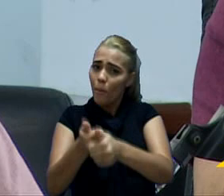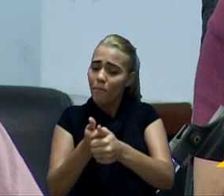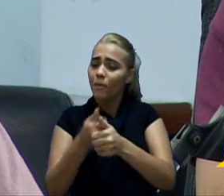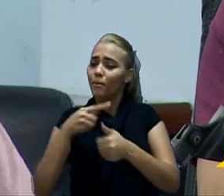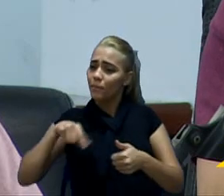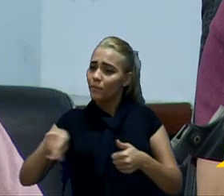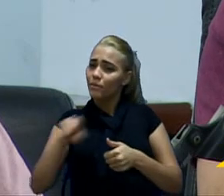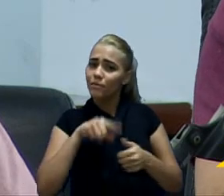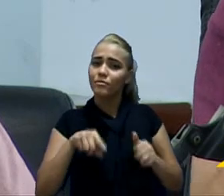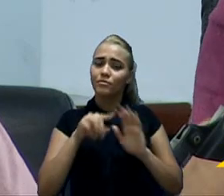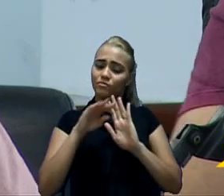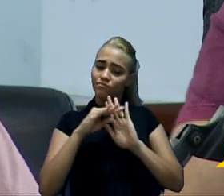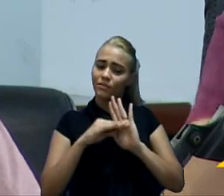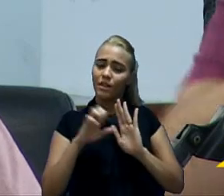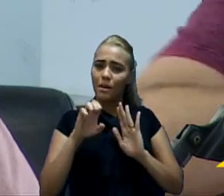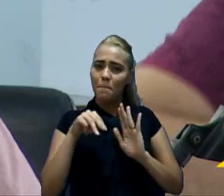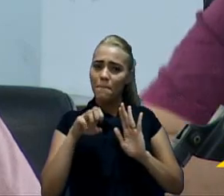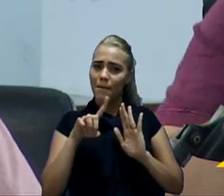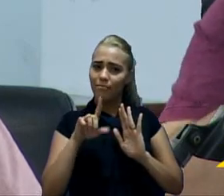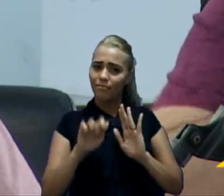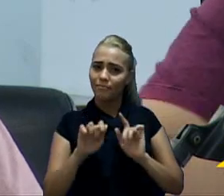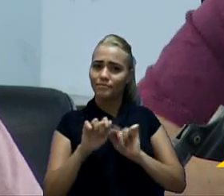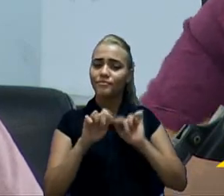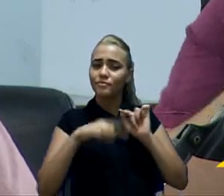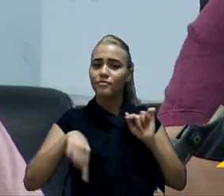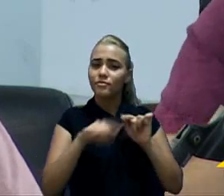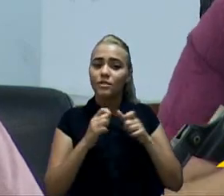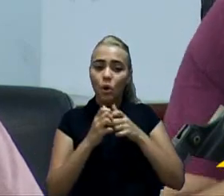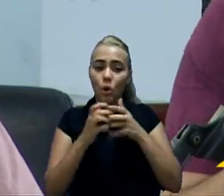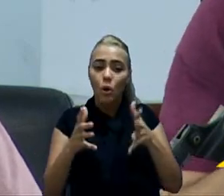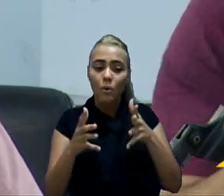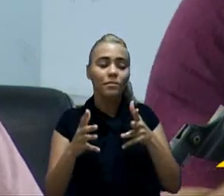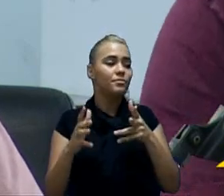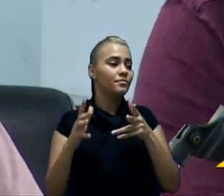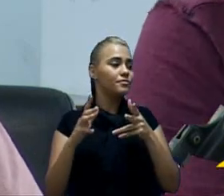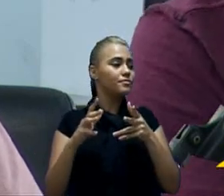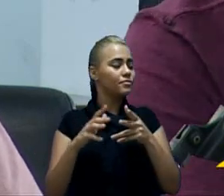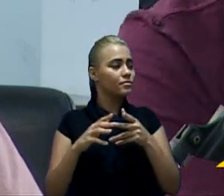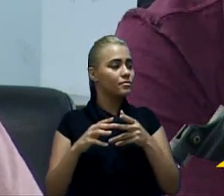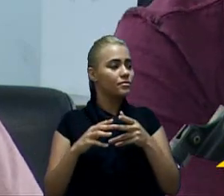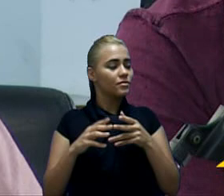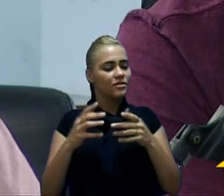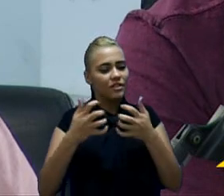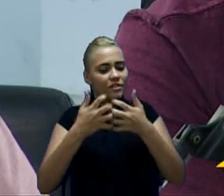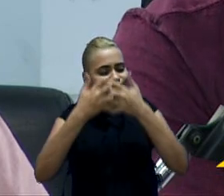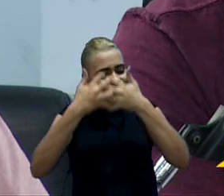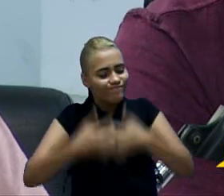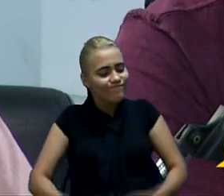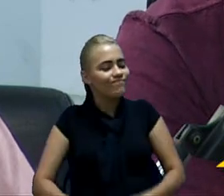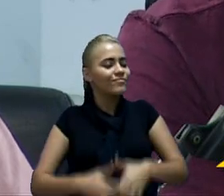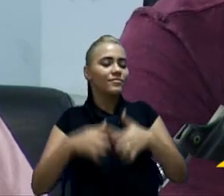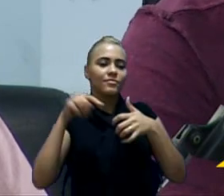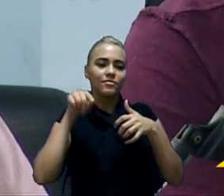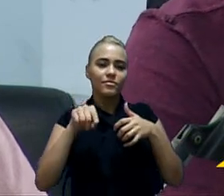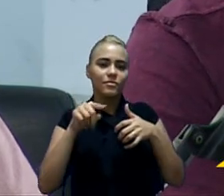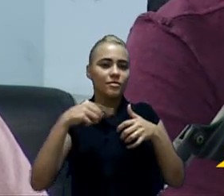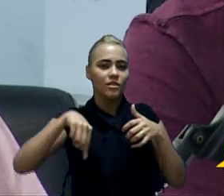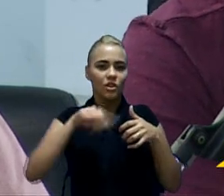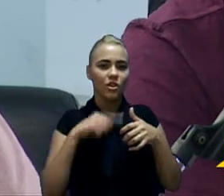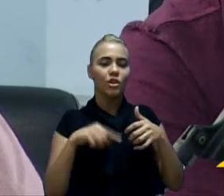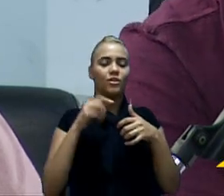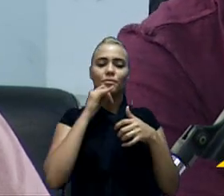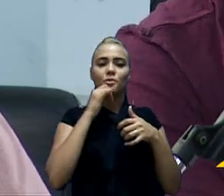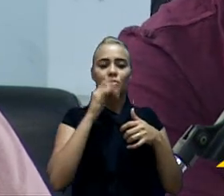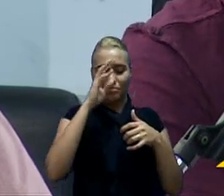emenda impositiva. Então, se começar a pegar essa engrenagem agora, como eu faço com as